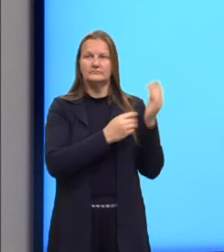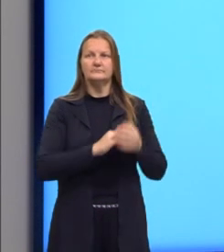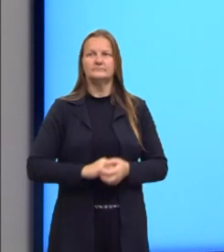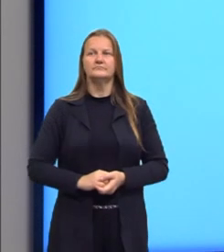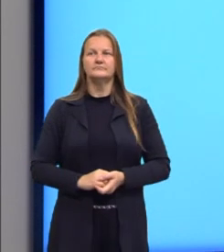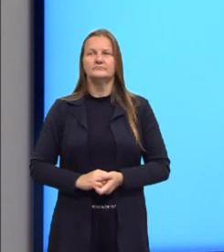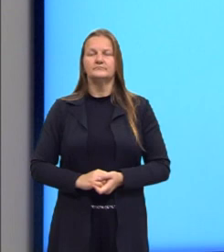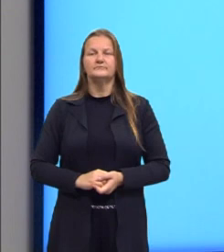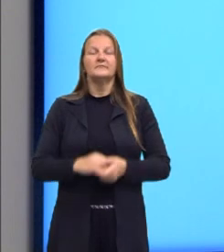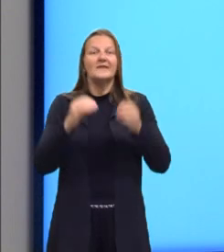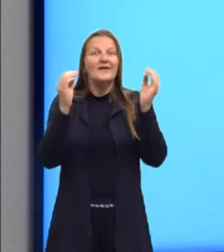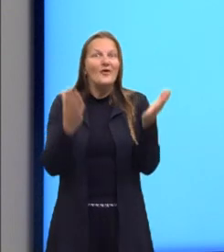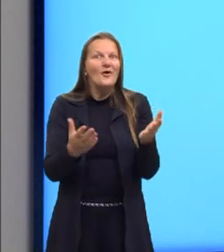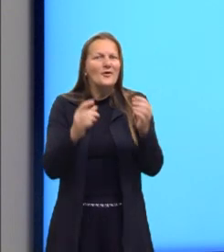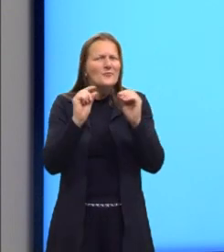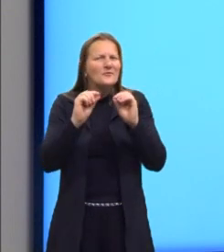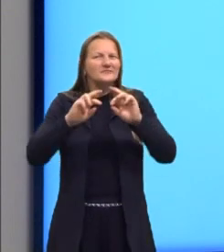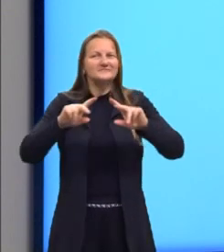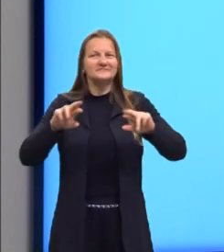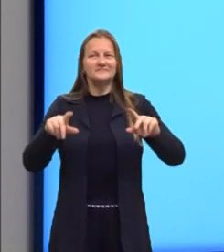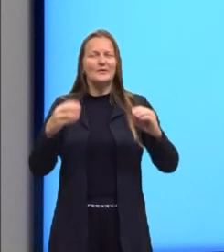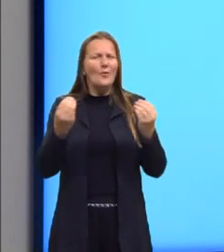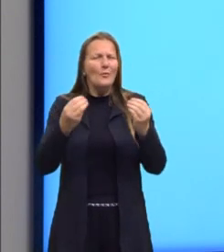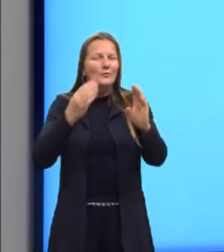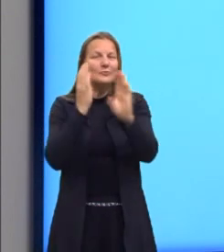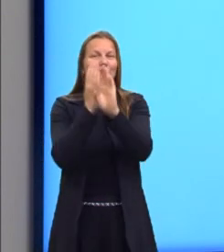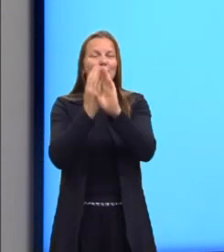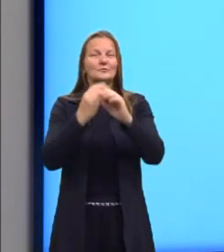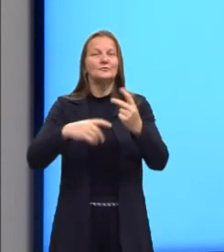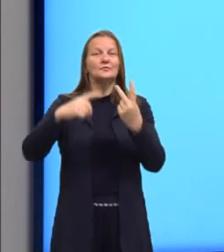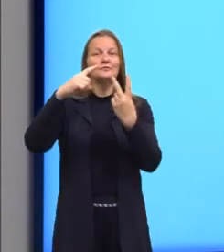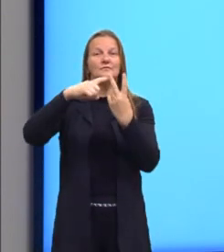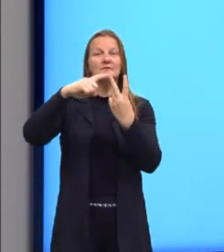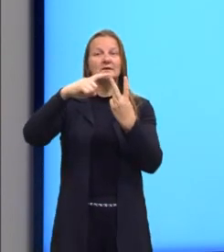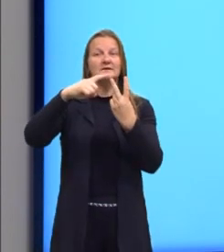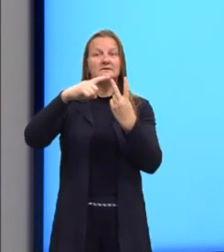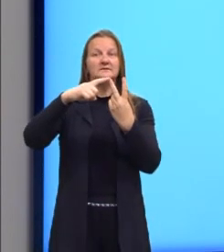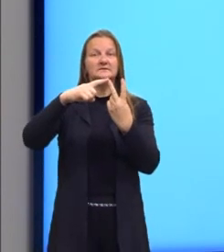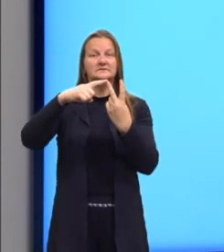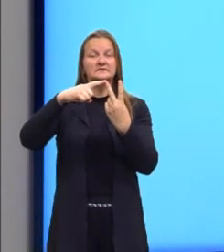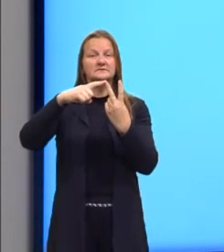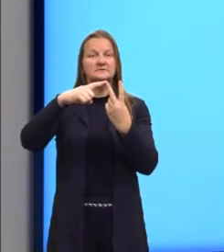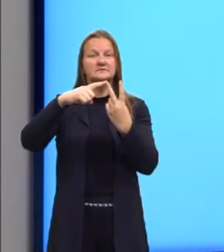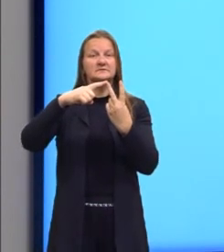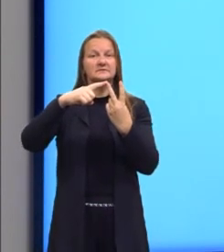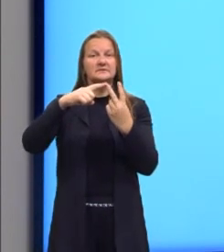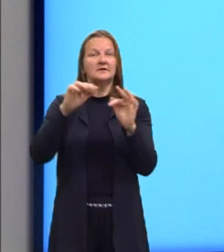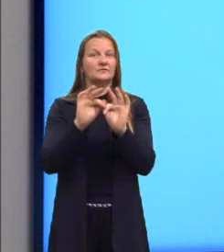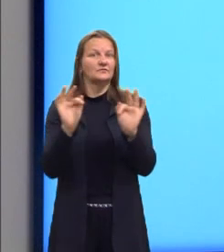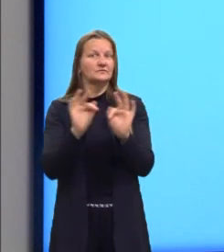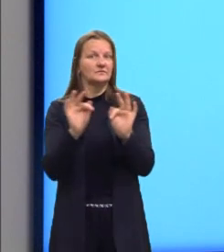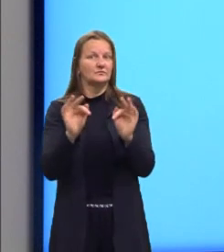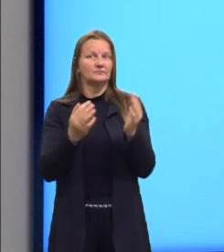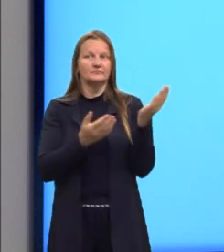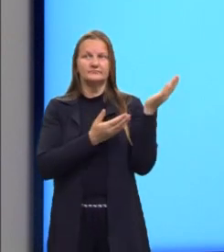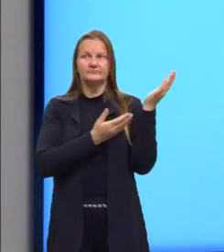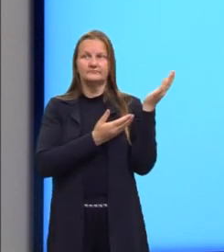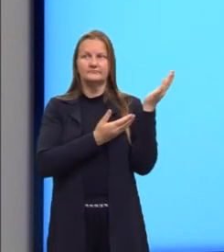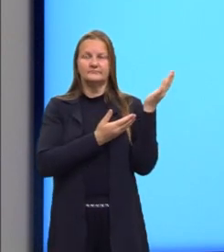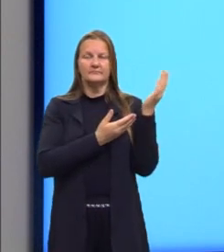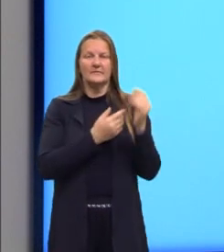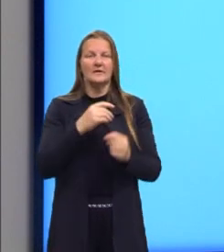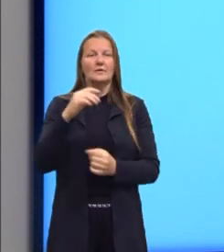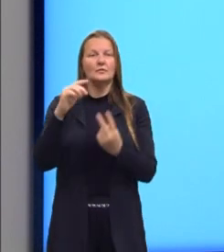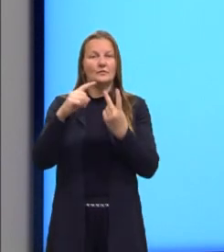Agora, nós vamos ver como que nós encontramos as raízes de uma função quadrática. Nós vimos que as raízes são sempre